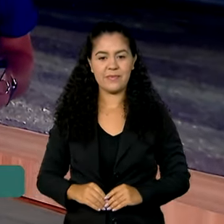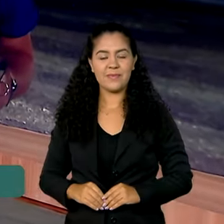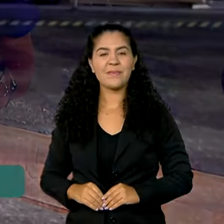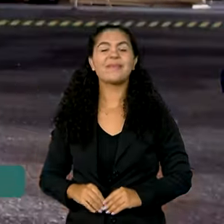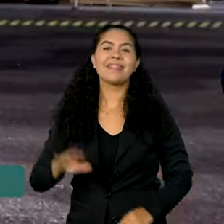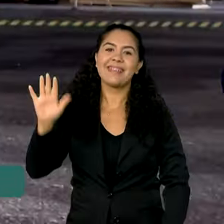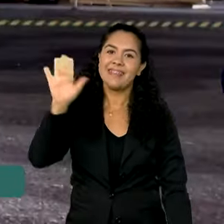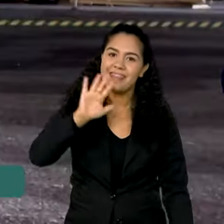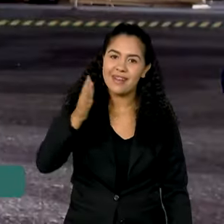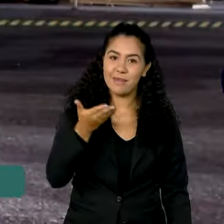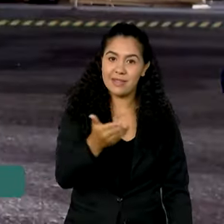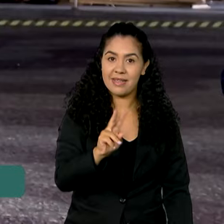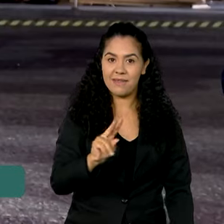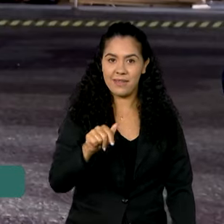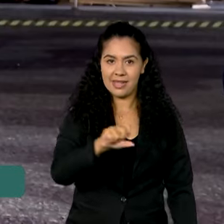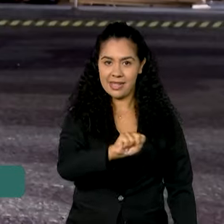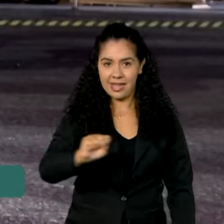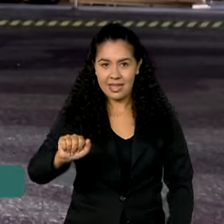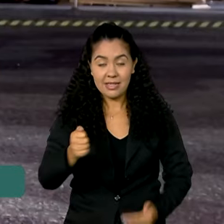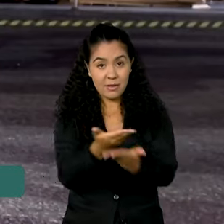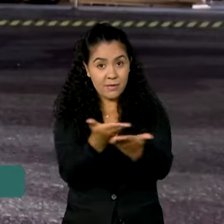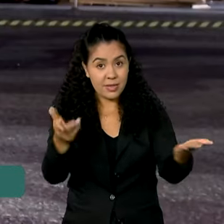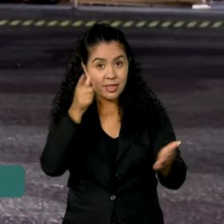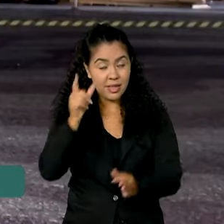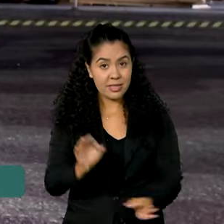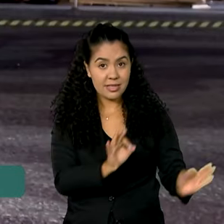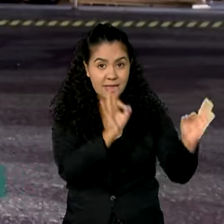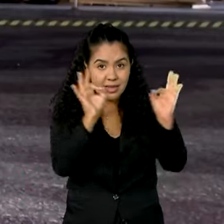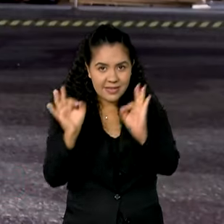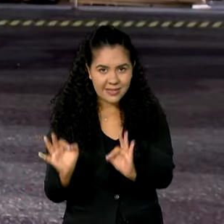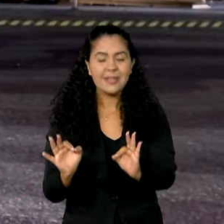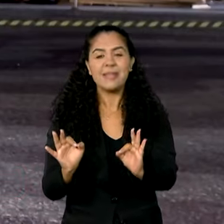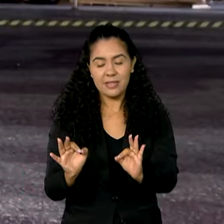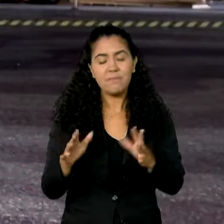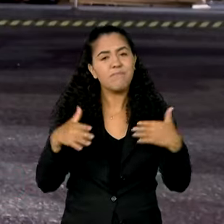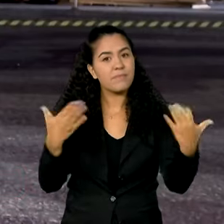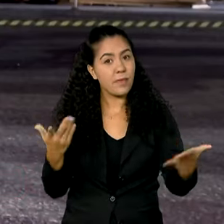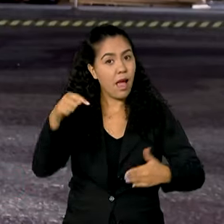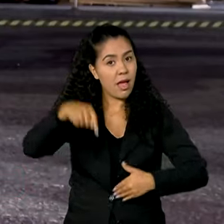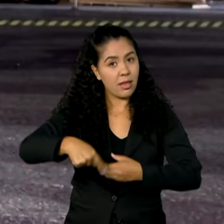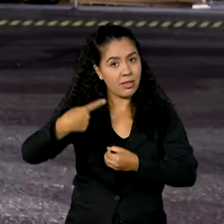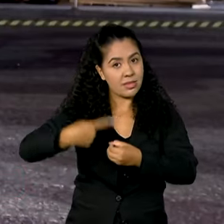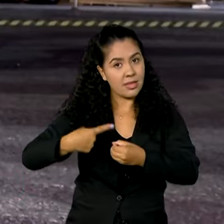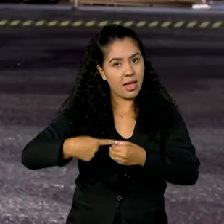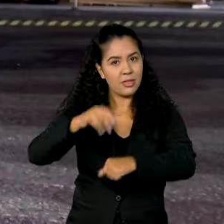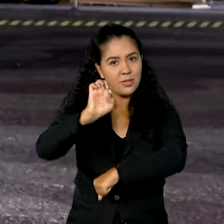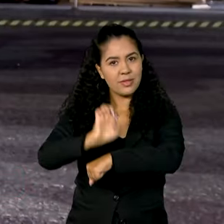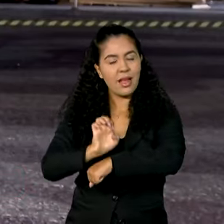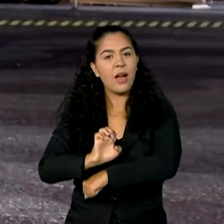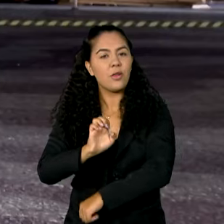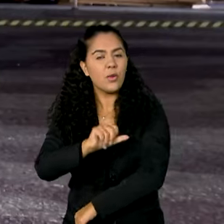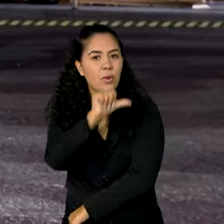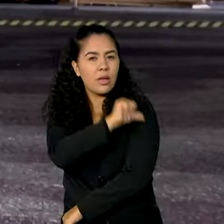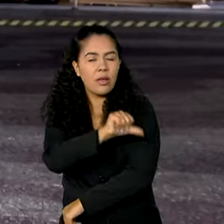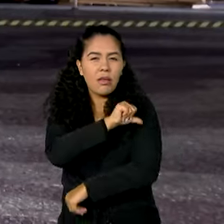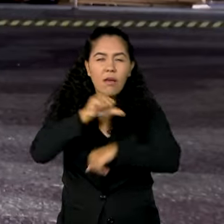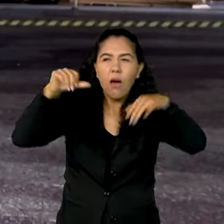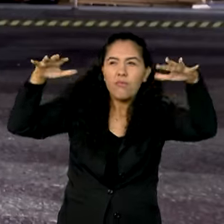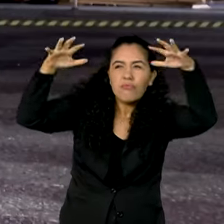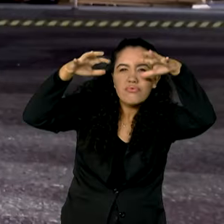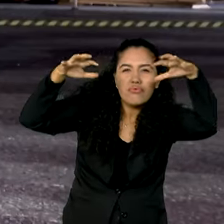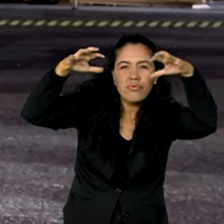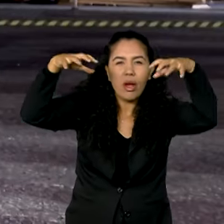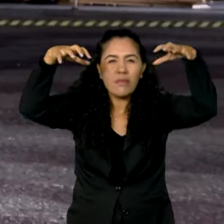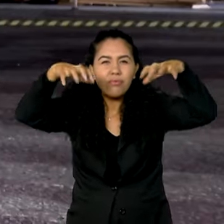Olá, Vanessa. Bom dia para você. Bom dia a todos que nos acompanham aqui no canal GOV. Bom, a cidade do Rio de Janeiro, que hoje amanheceu nublada e